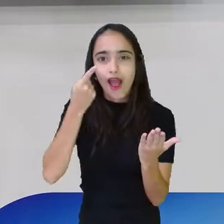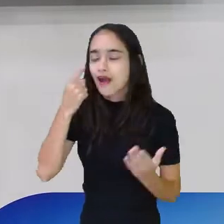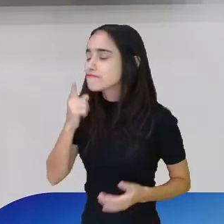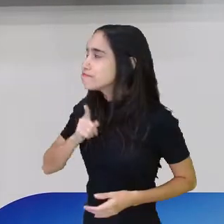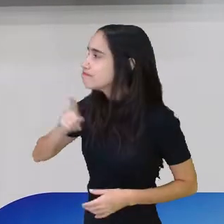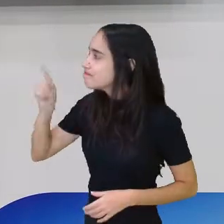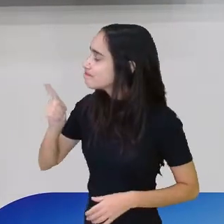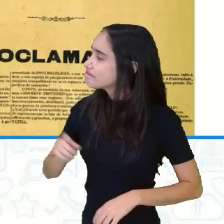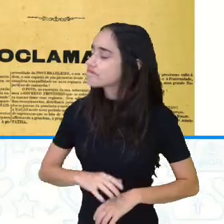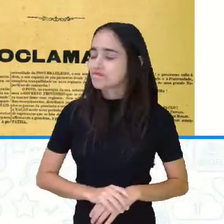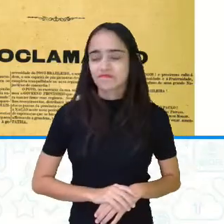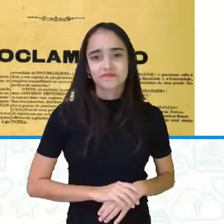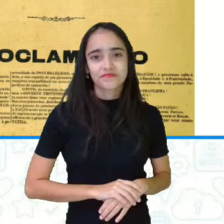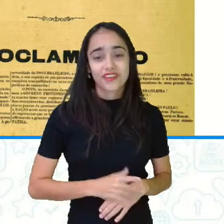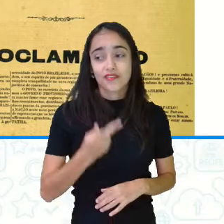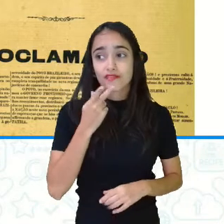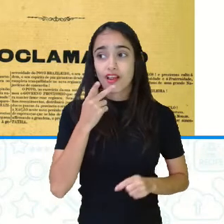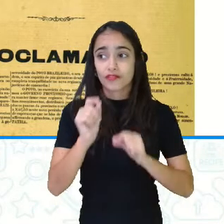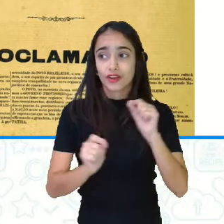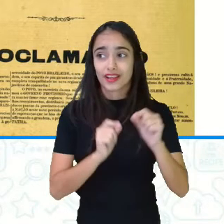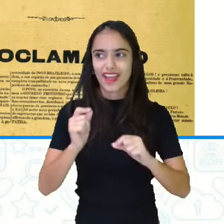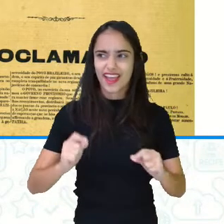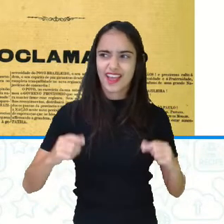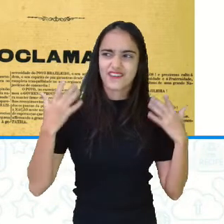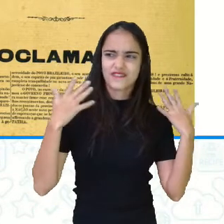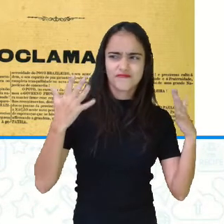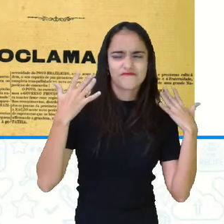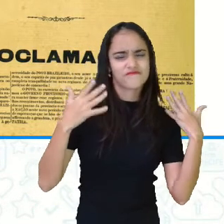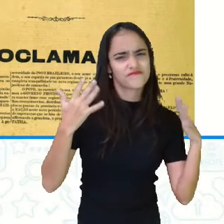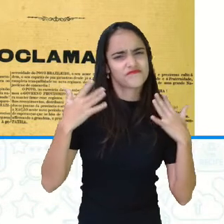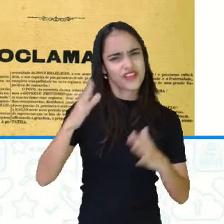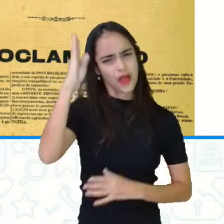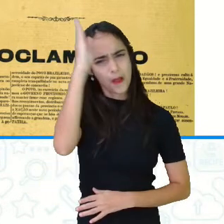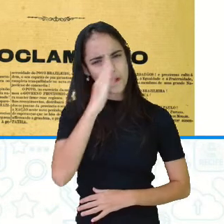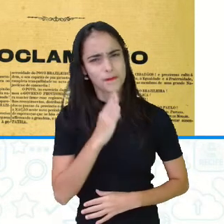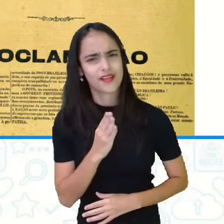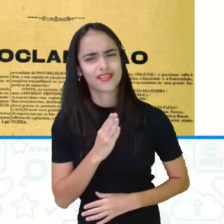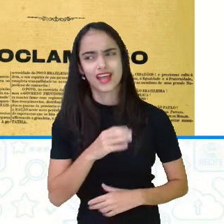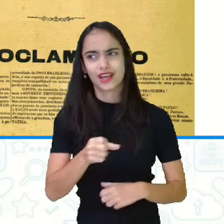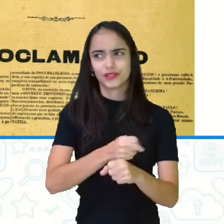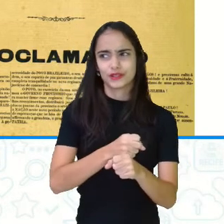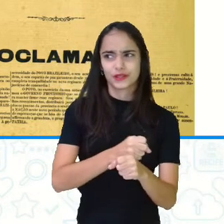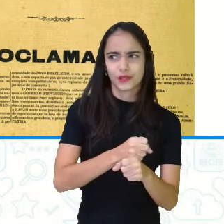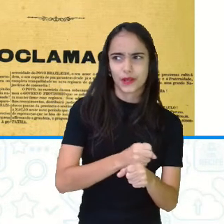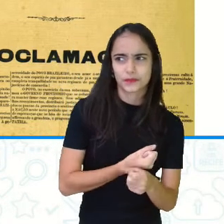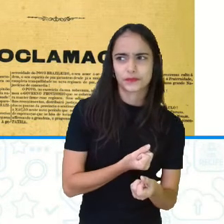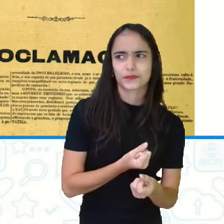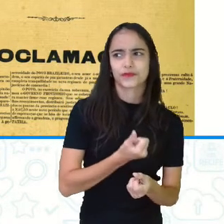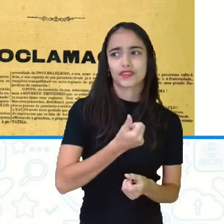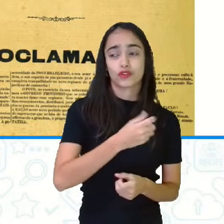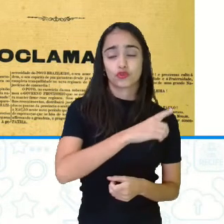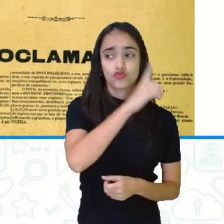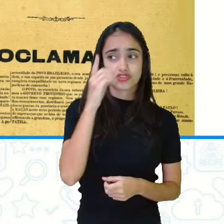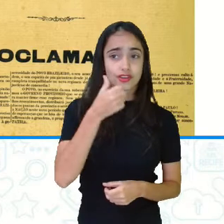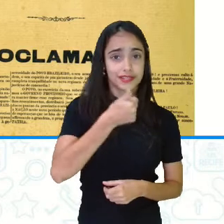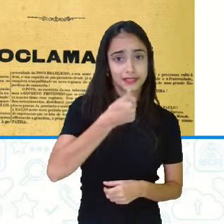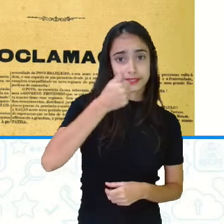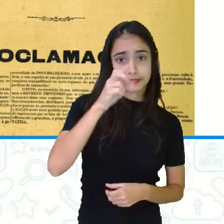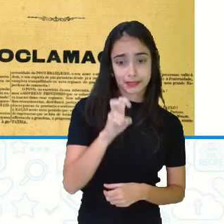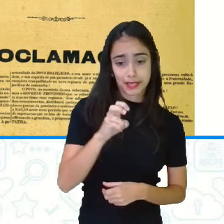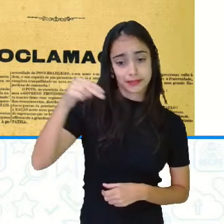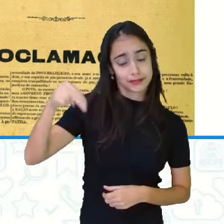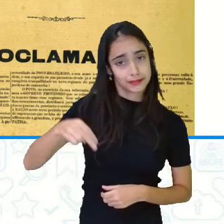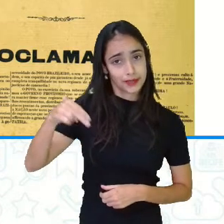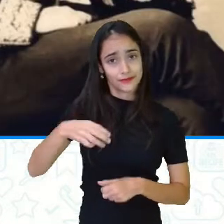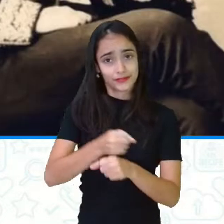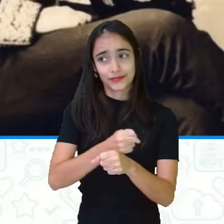e tinha assim, Viva a República, dia 15 de novembro de 1889. A gente já está vendo aqui, ele falando da Proclamação da